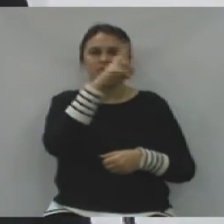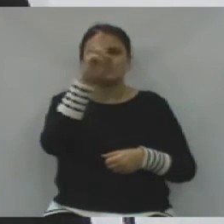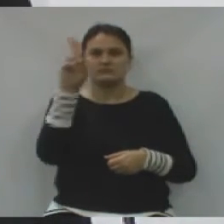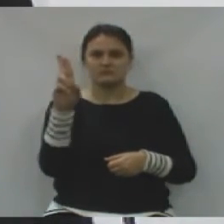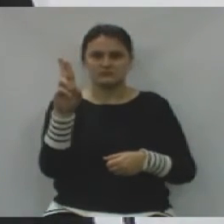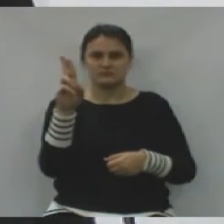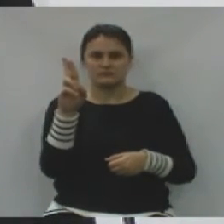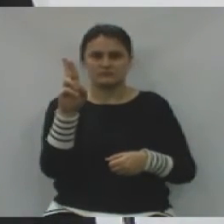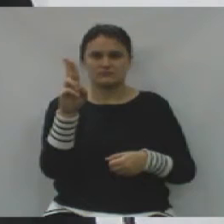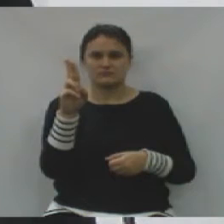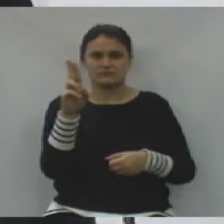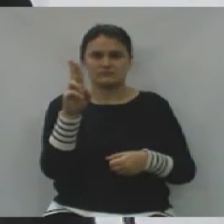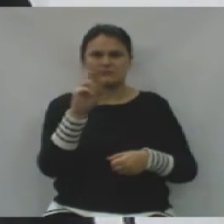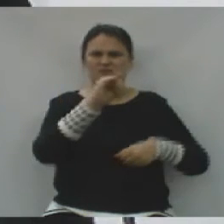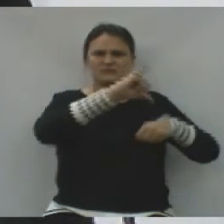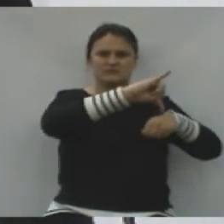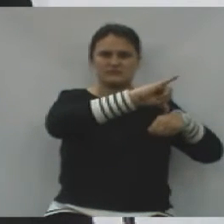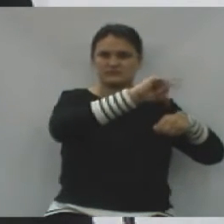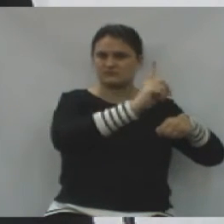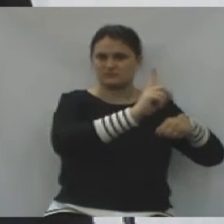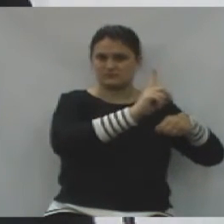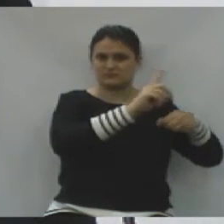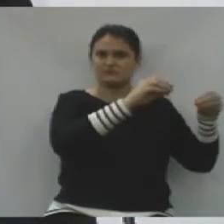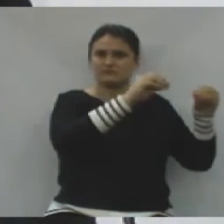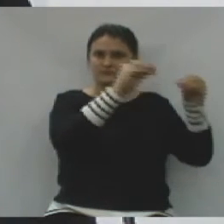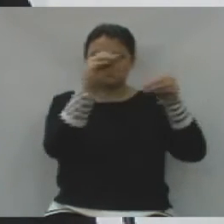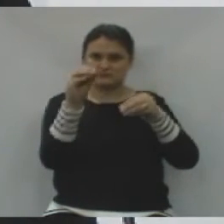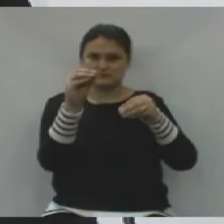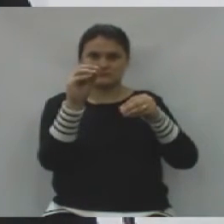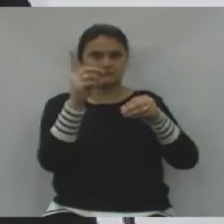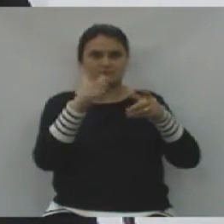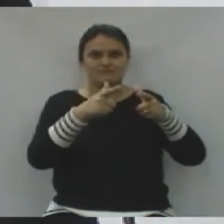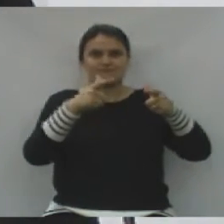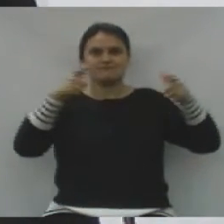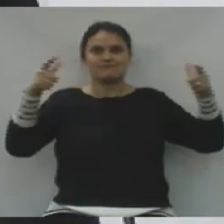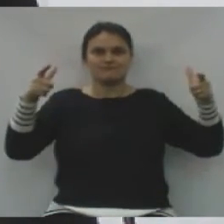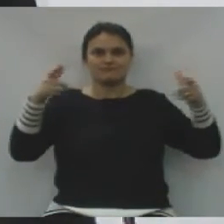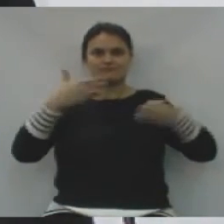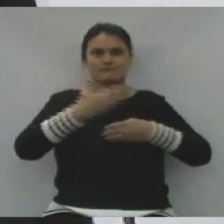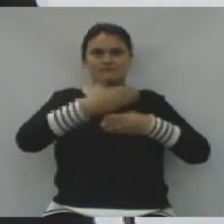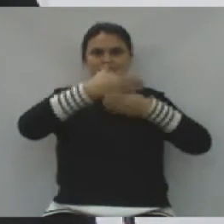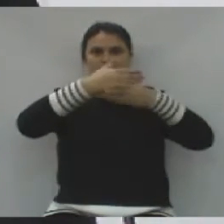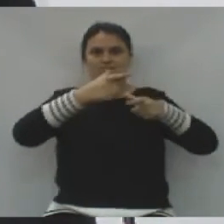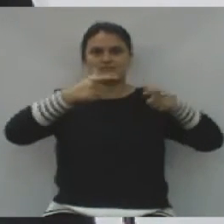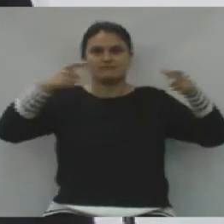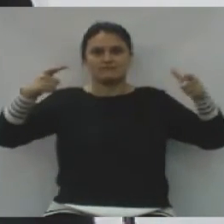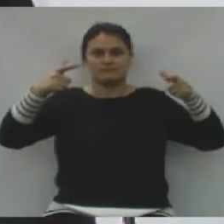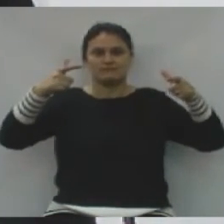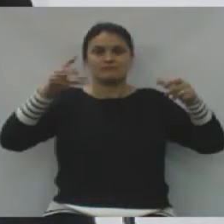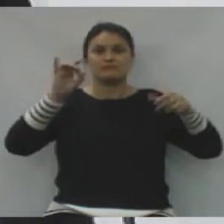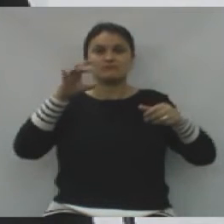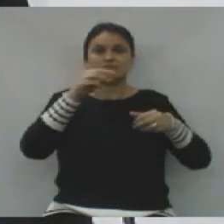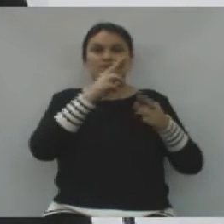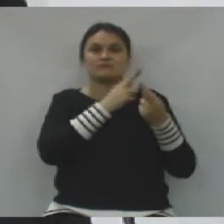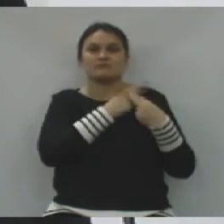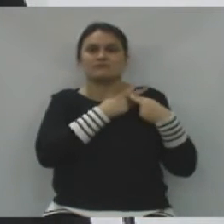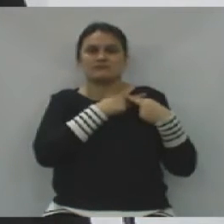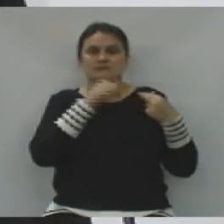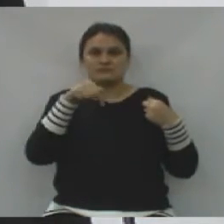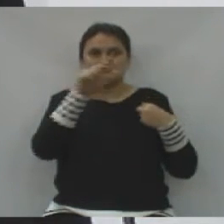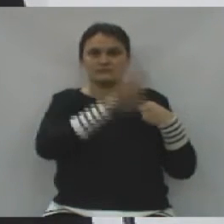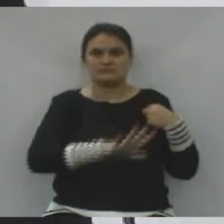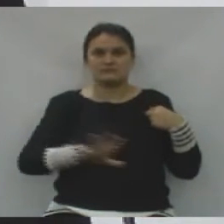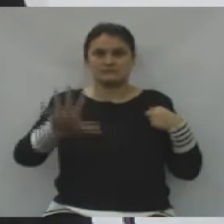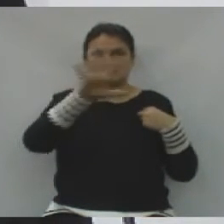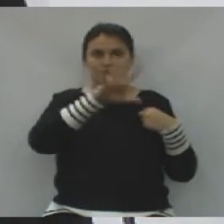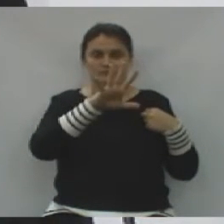Lógico, precisamos tirá-lo aqui do centro, mas não maior do que a capacidade da nossa regional. Tem